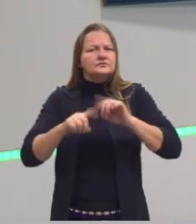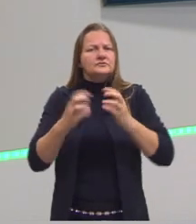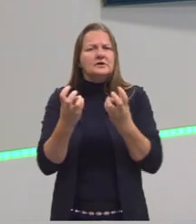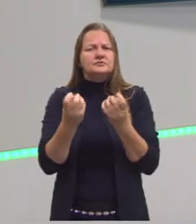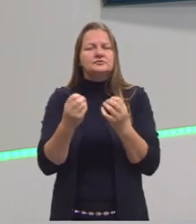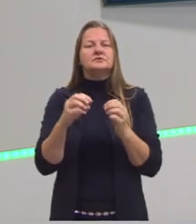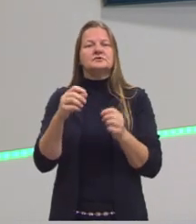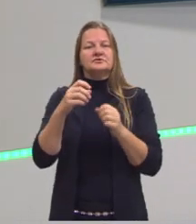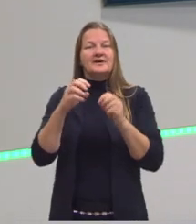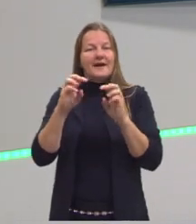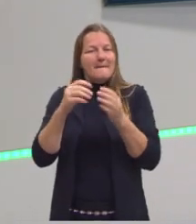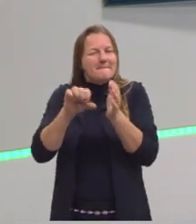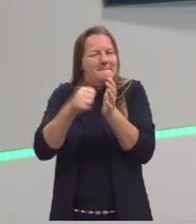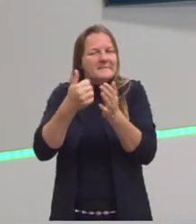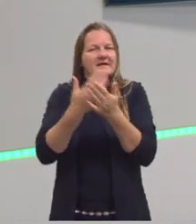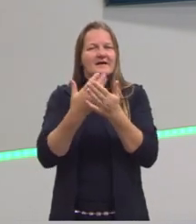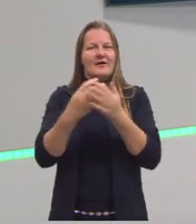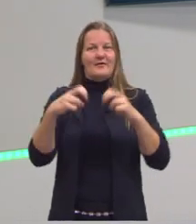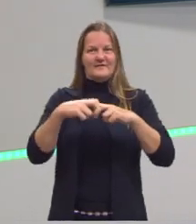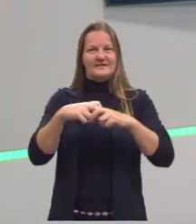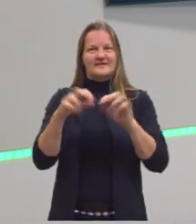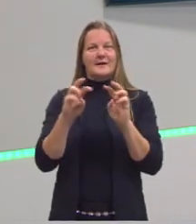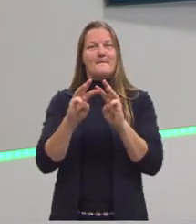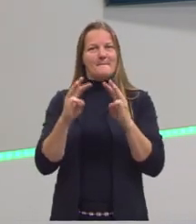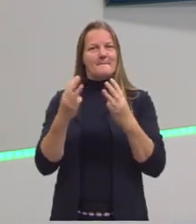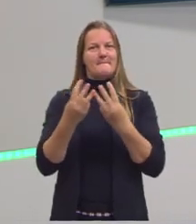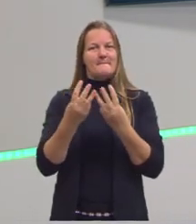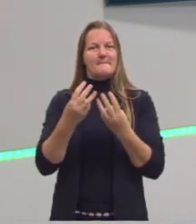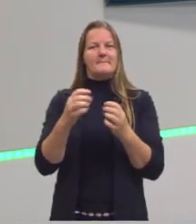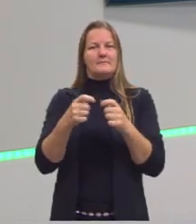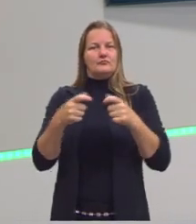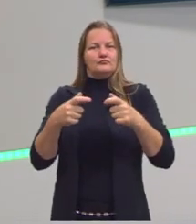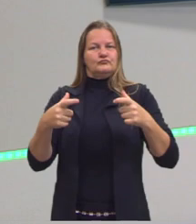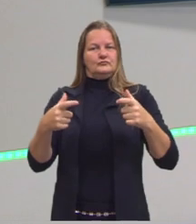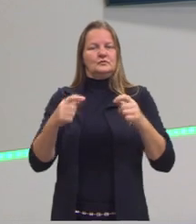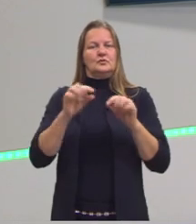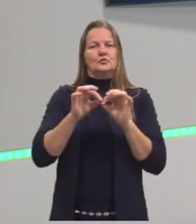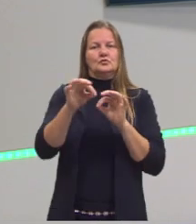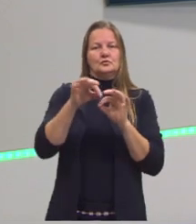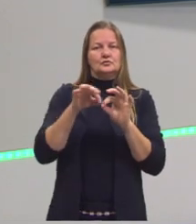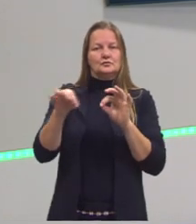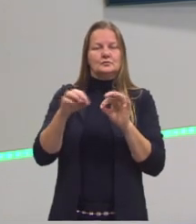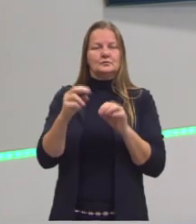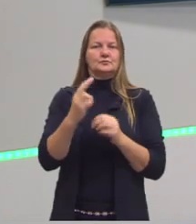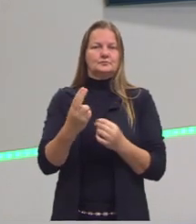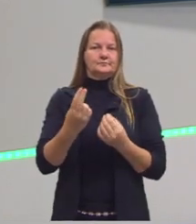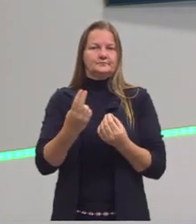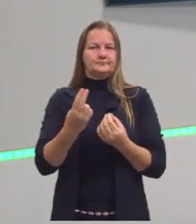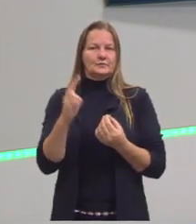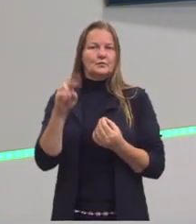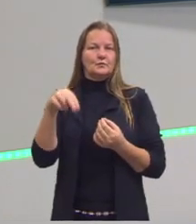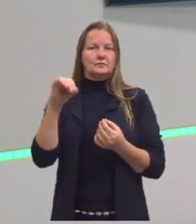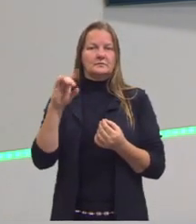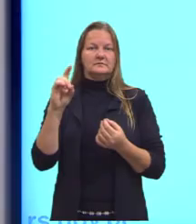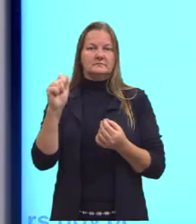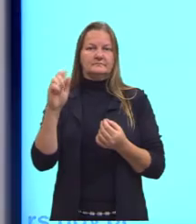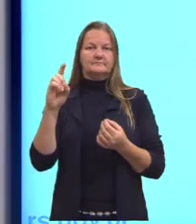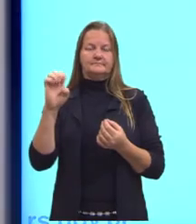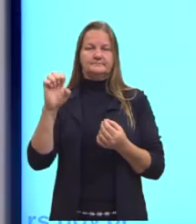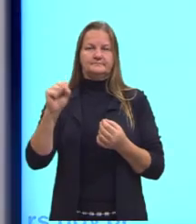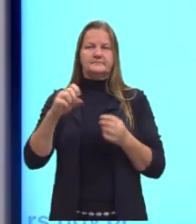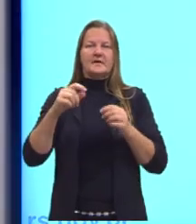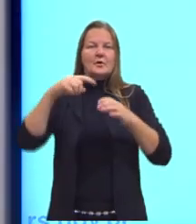lá nas nossas primeiras aulas, onde a gente falava de grandezas e unidades de medida. Agora, a gente vai aprofundar um pouquinho.